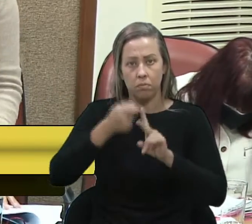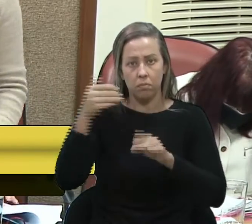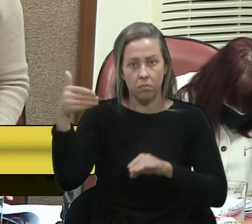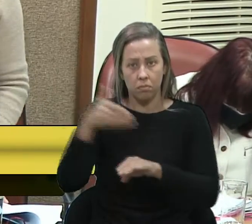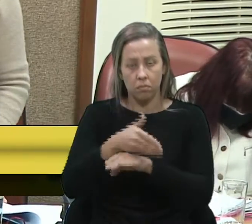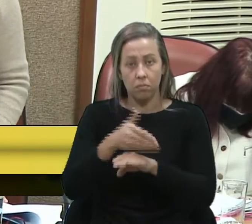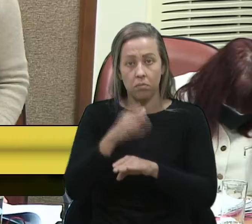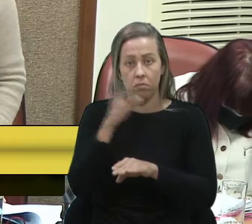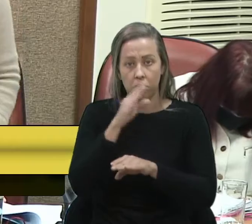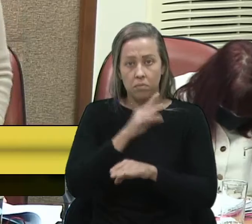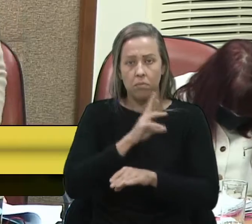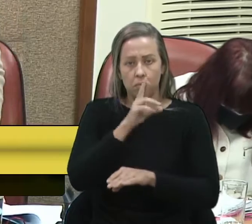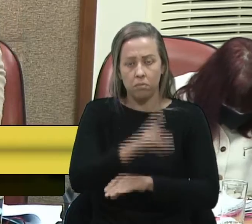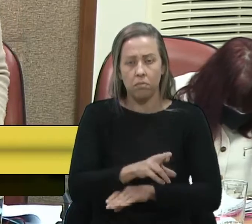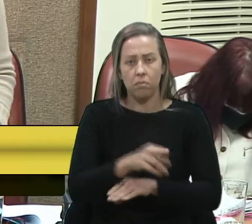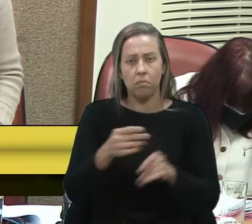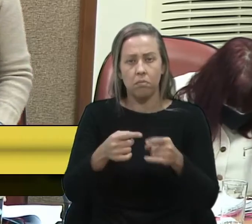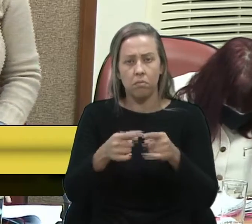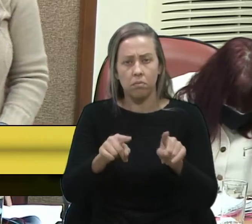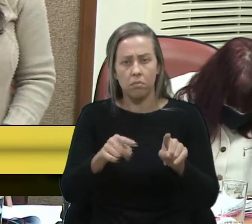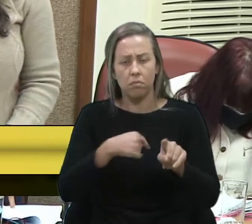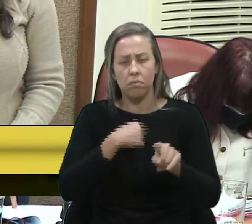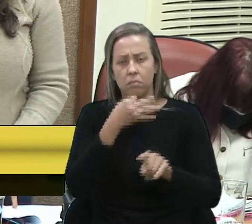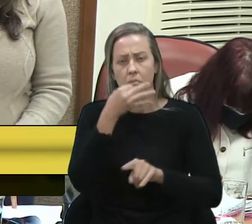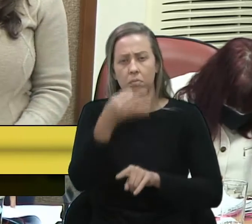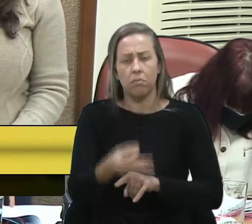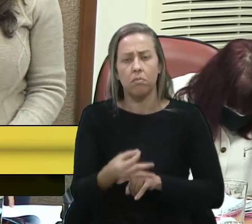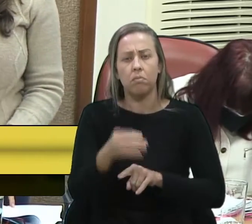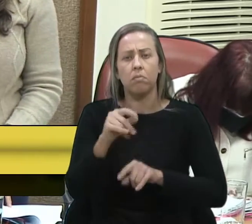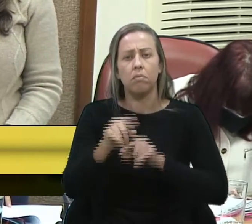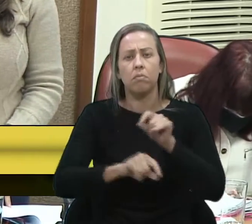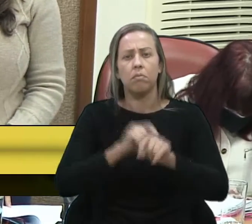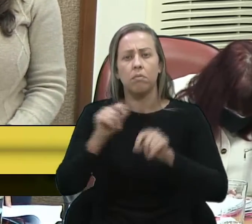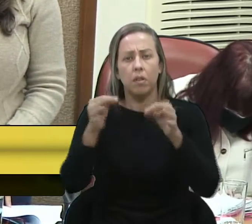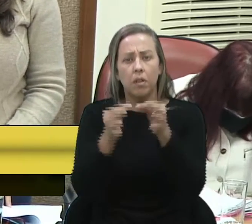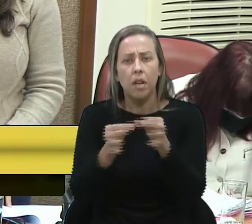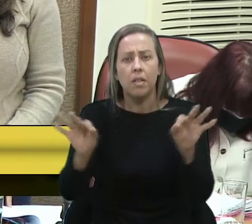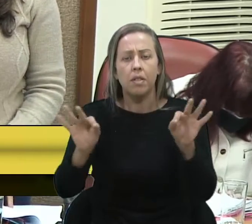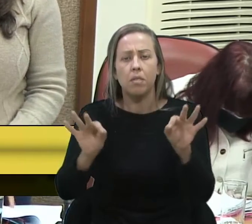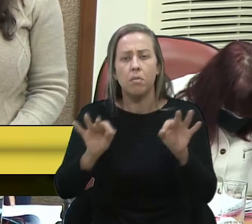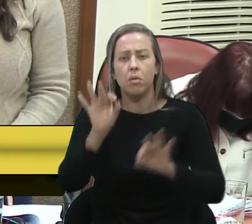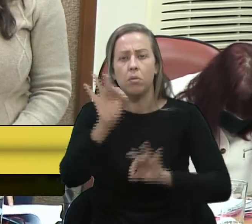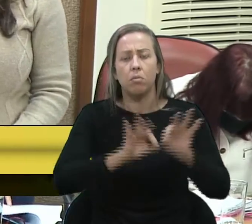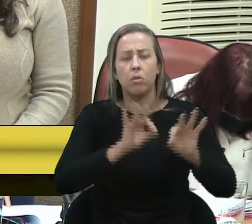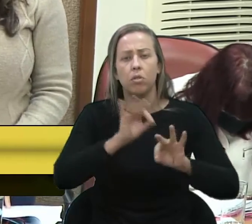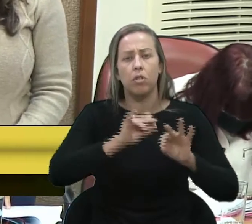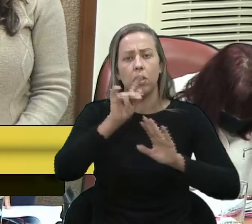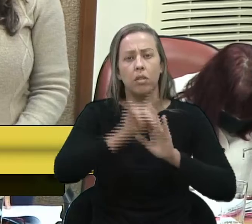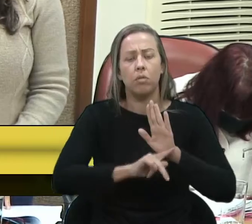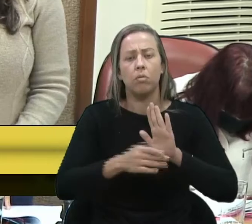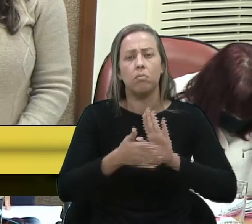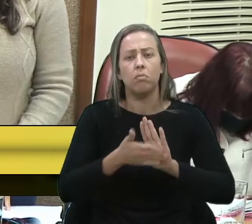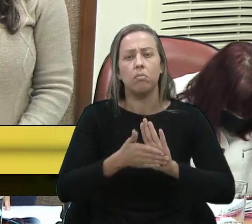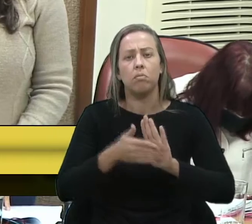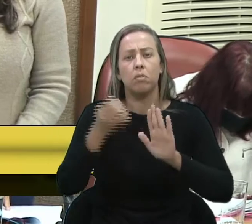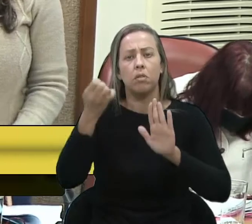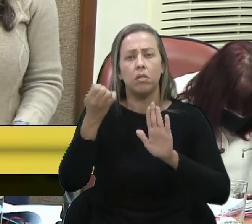então ele foi bem rápido. Mas eu julgo que seja pela simplicidade desse projeto, porque, na verdade, ele traz